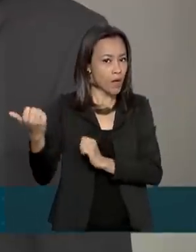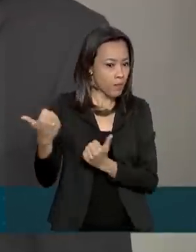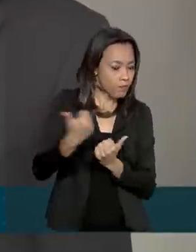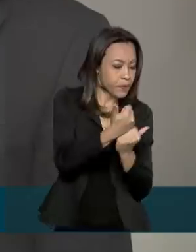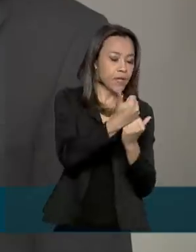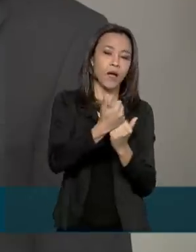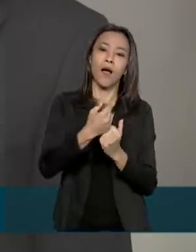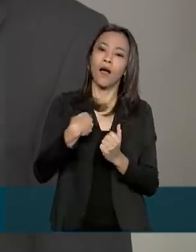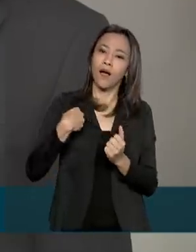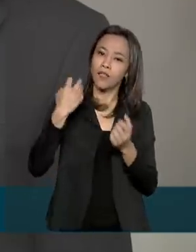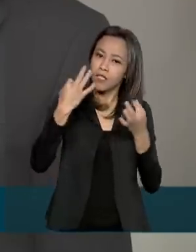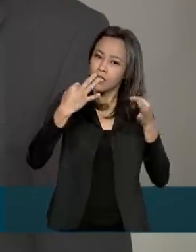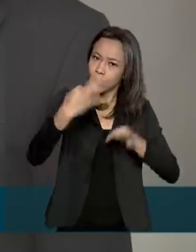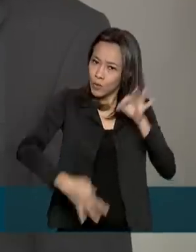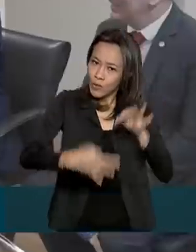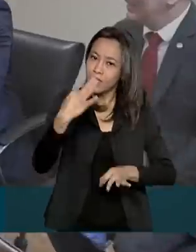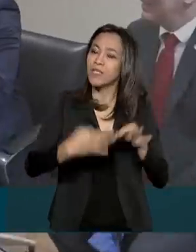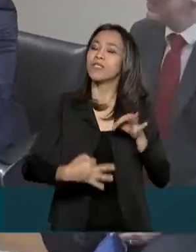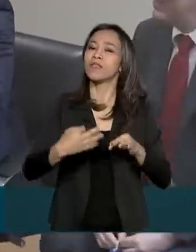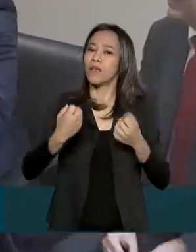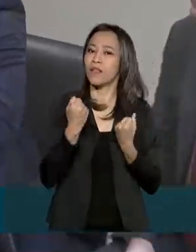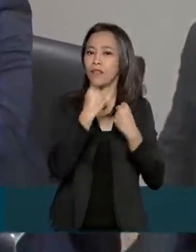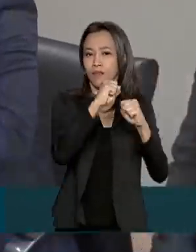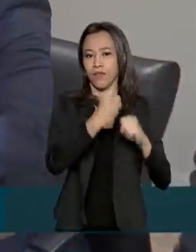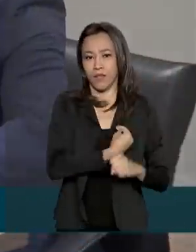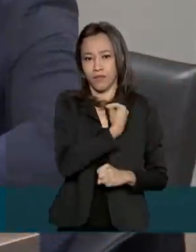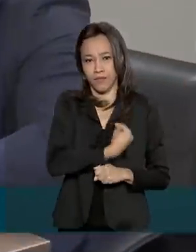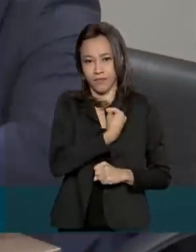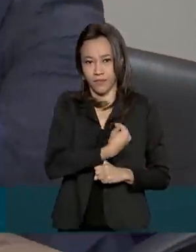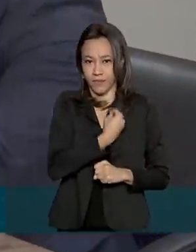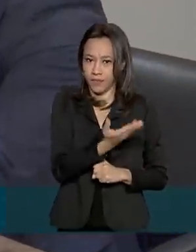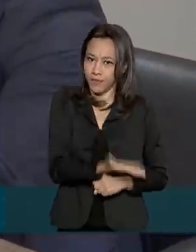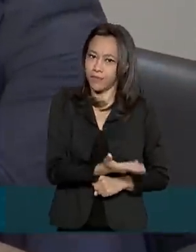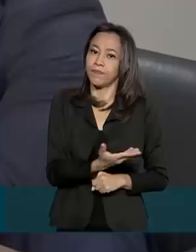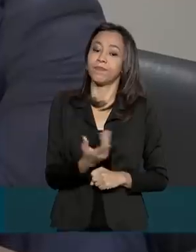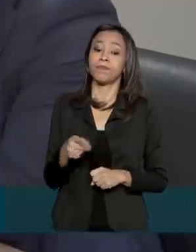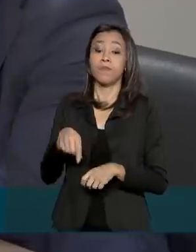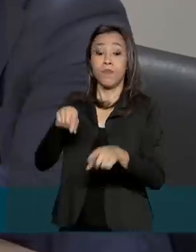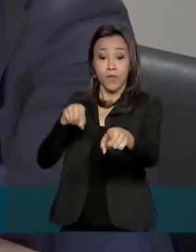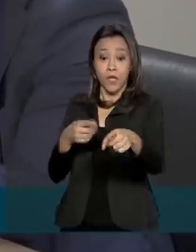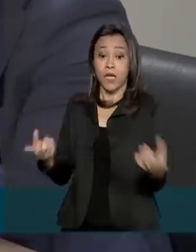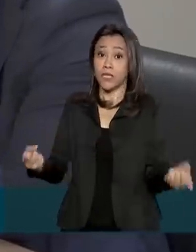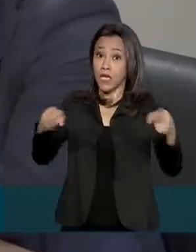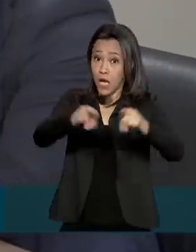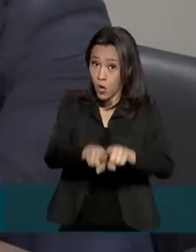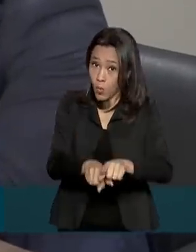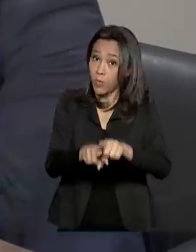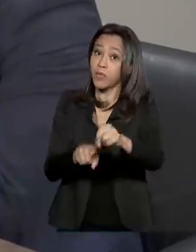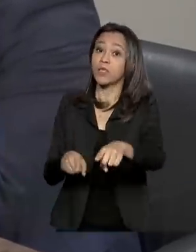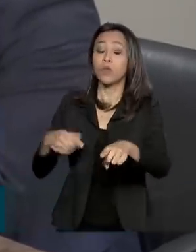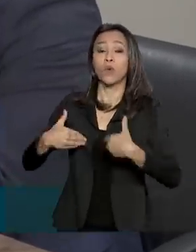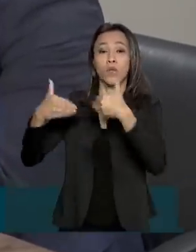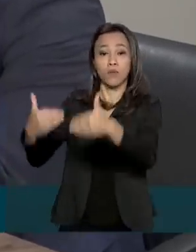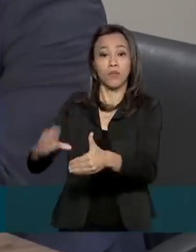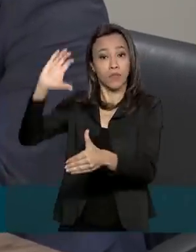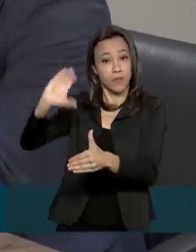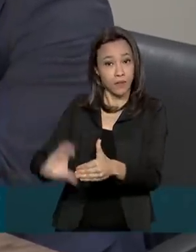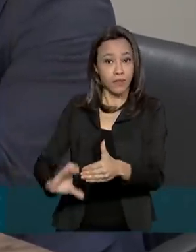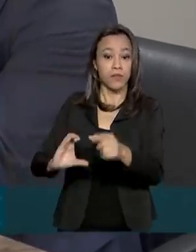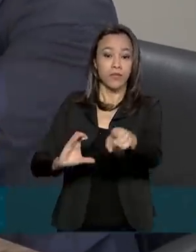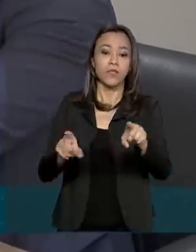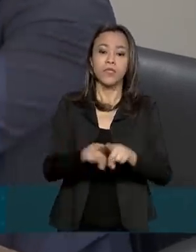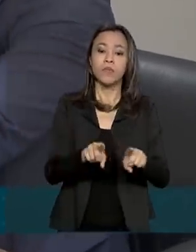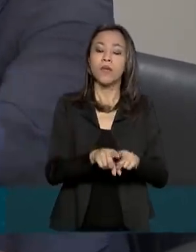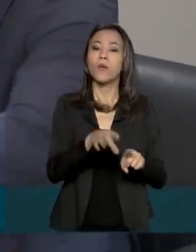justiça, defender a vida e a cidadania. O acordo do Ministério da Cidadania com a Defensoria também tem o objetivo de